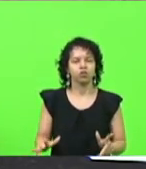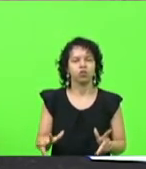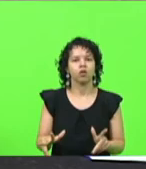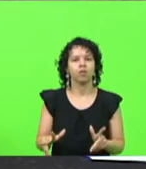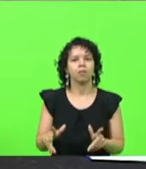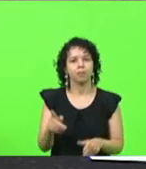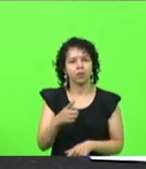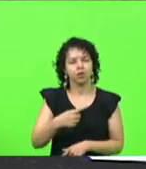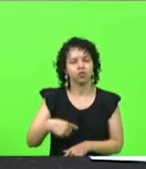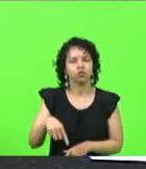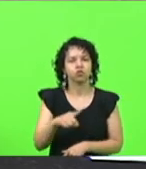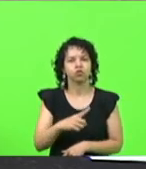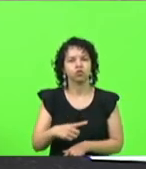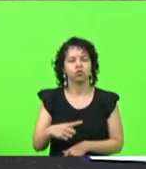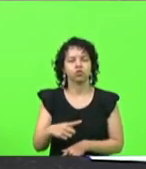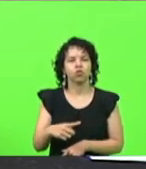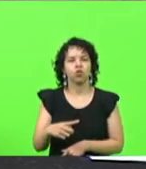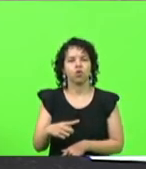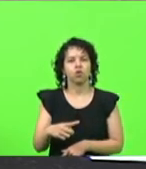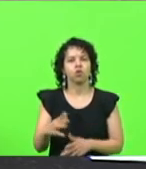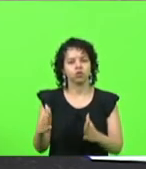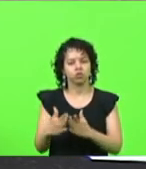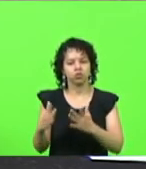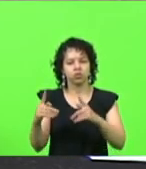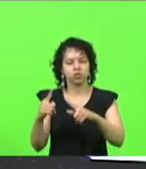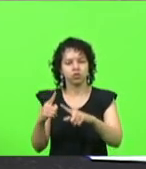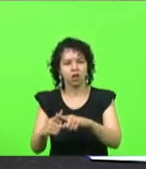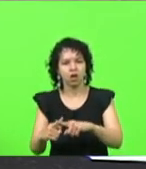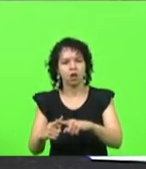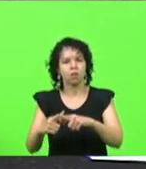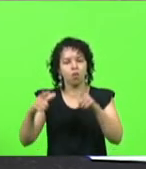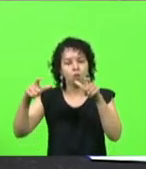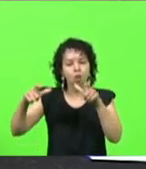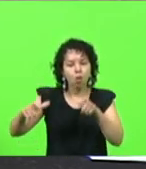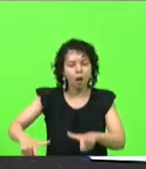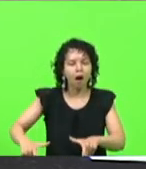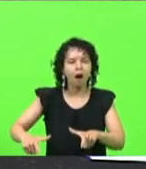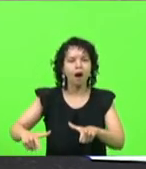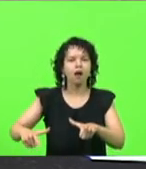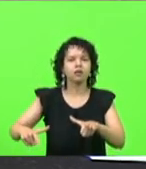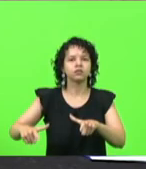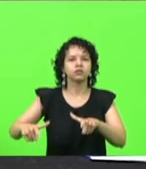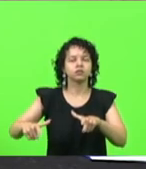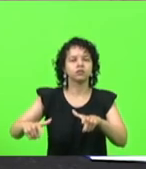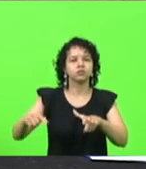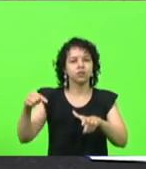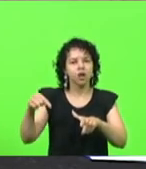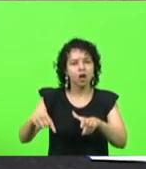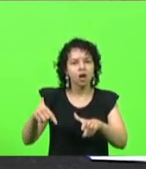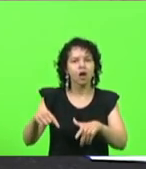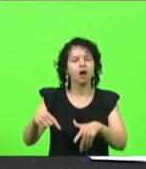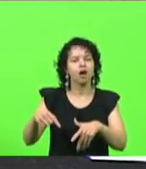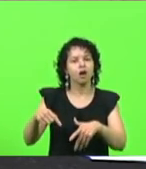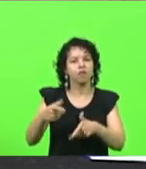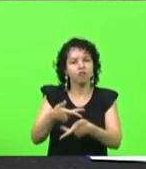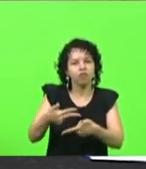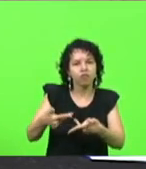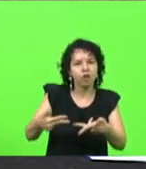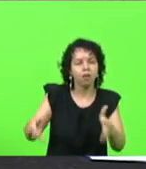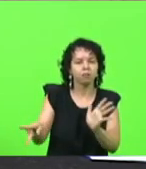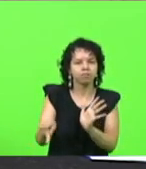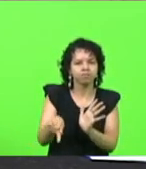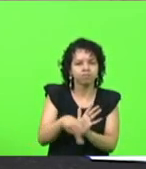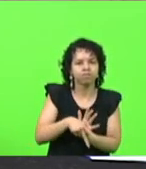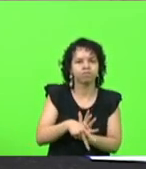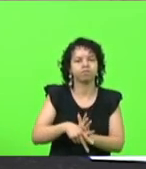intransigente das liturgias que ocorrem na igreja e da liberdade de se cultuar em